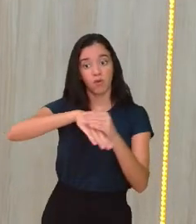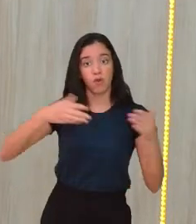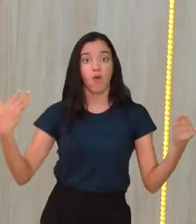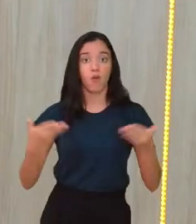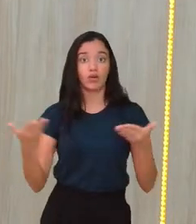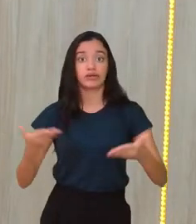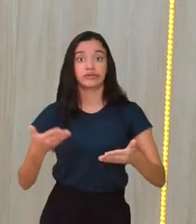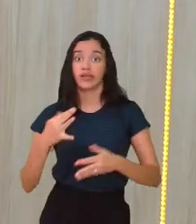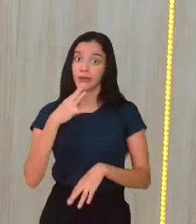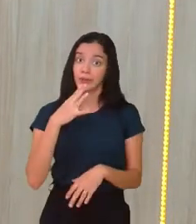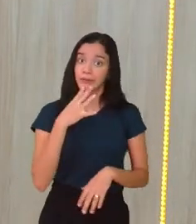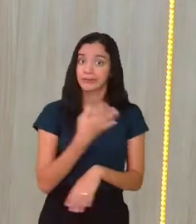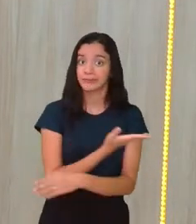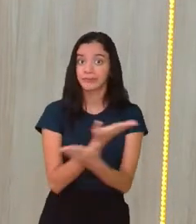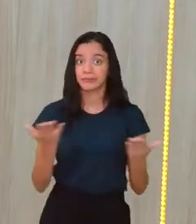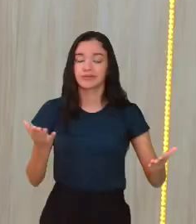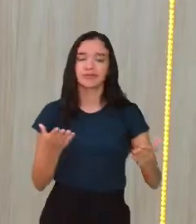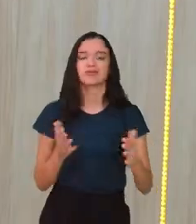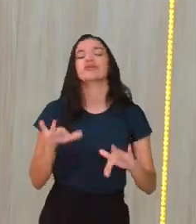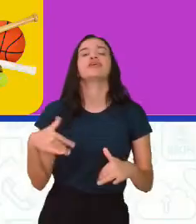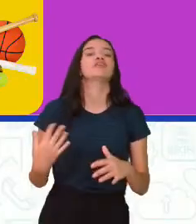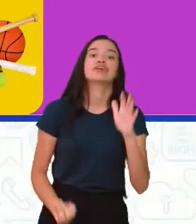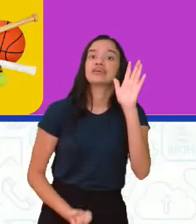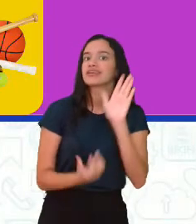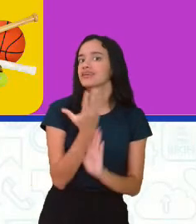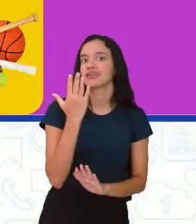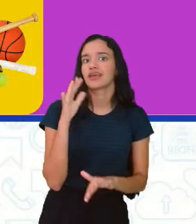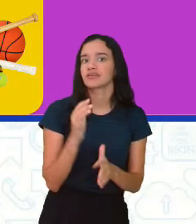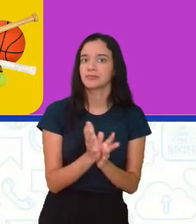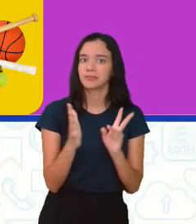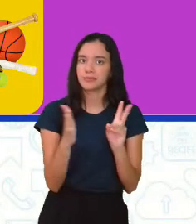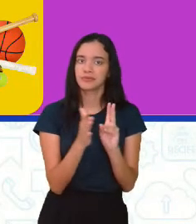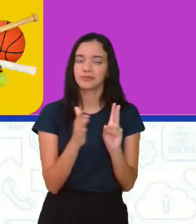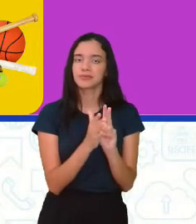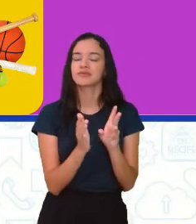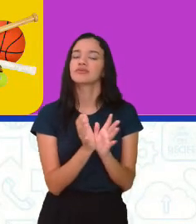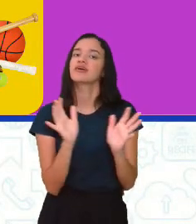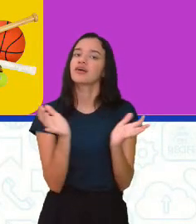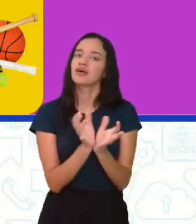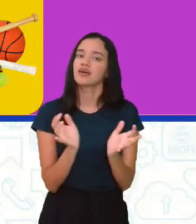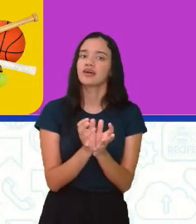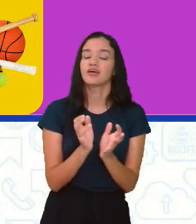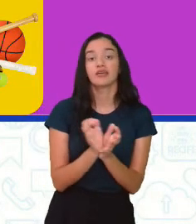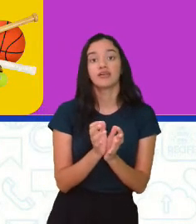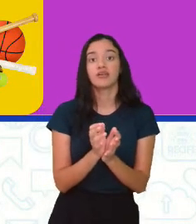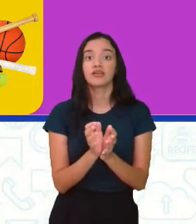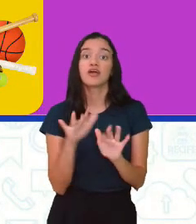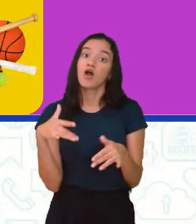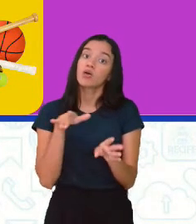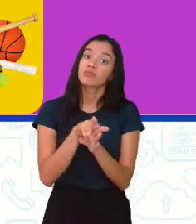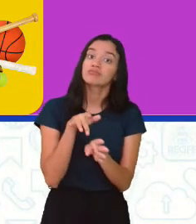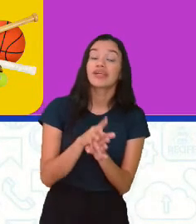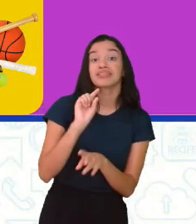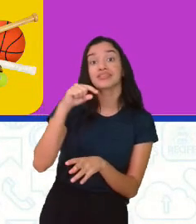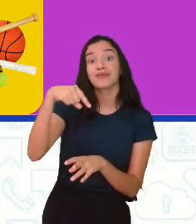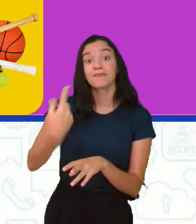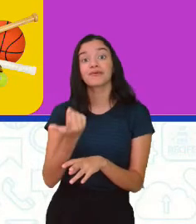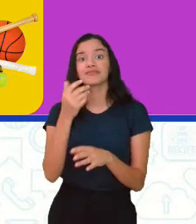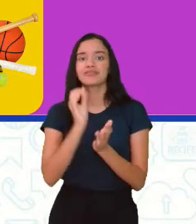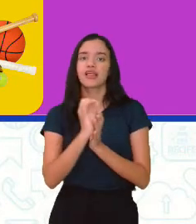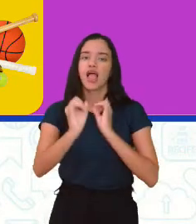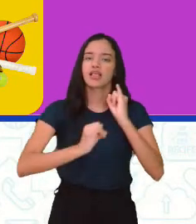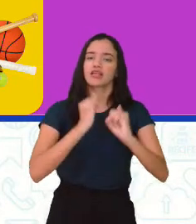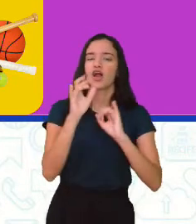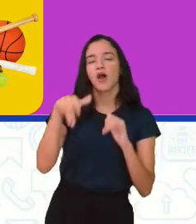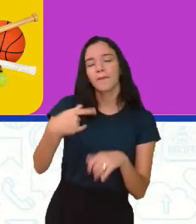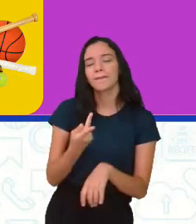tão conhecido por vocês, não é que foi criado pelos povos indígenas. E aí vale apenas alientar porque depois vão lá na internet procurar